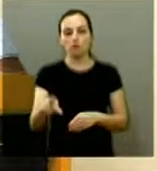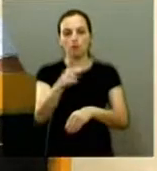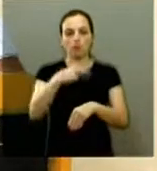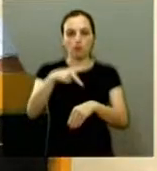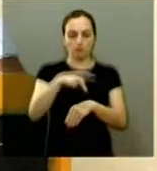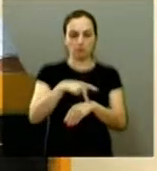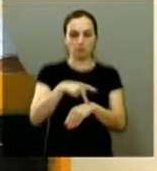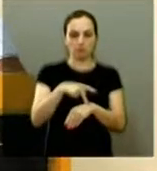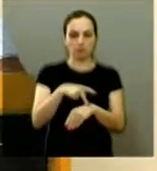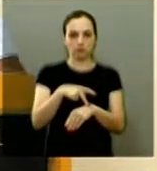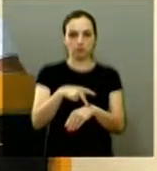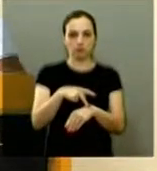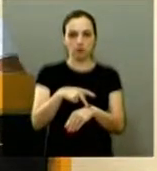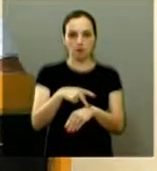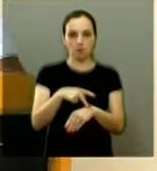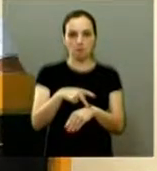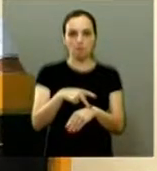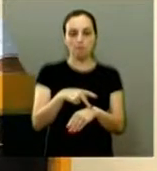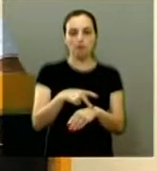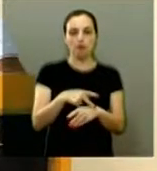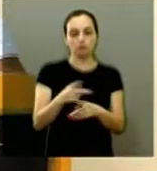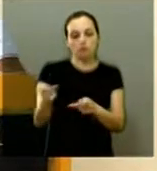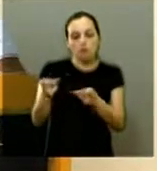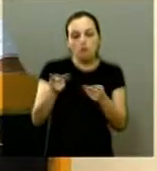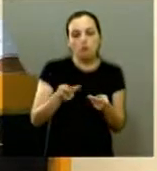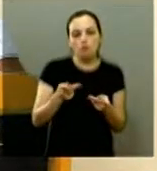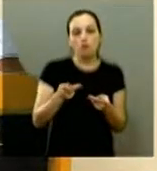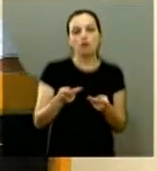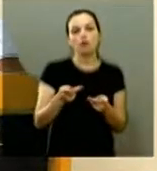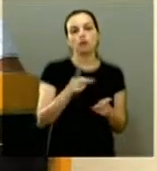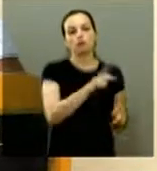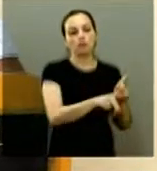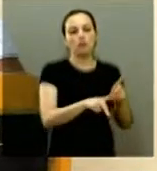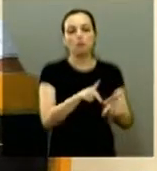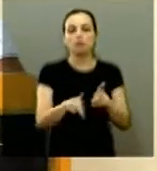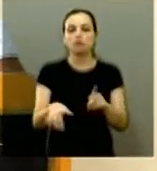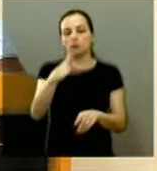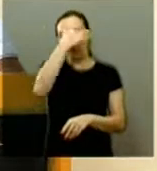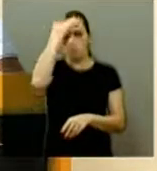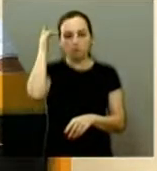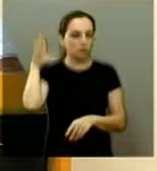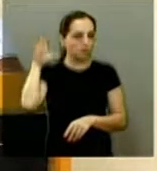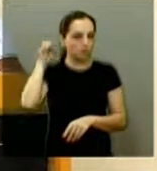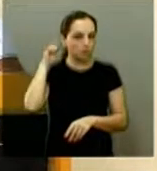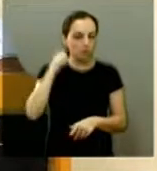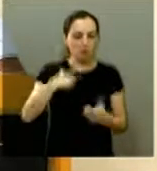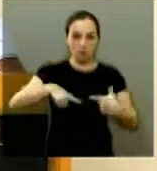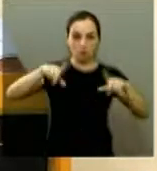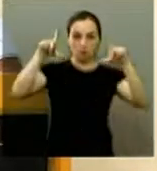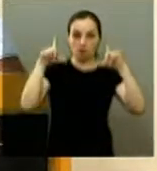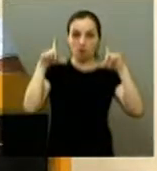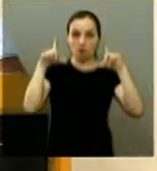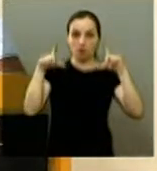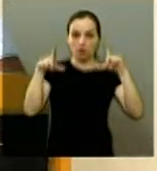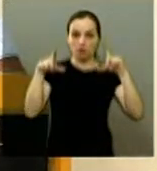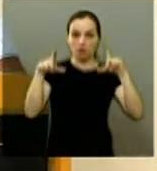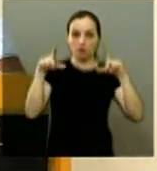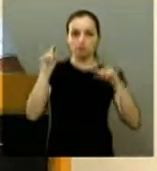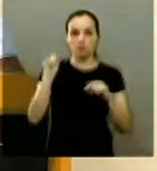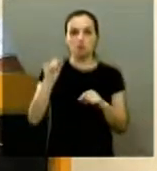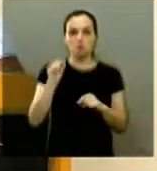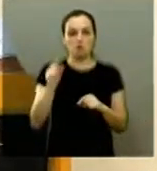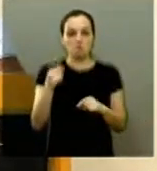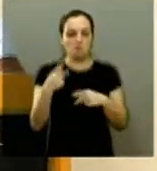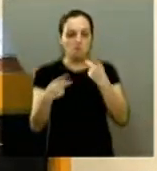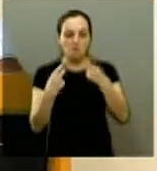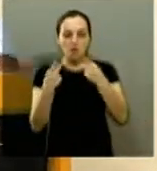eu chamo a nossa população as pessoas que estão nos assistindo nos ouvindo para uma reflexão não quero aqui apontar